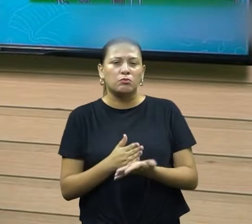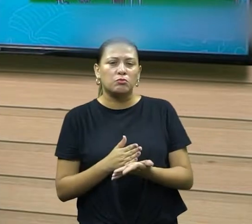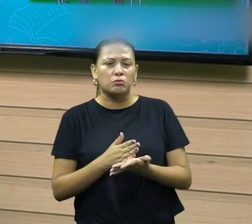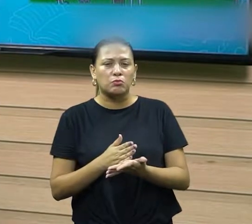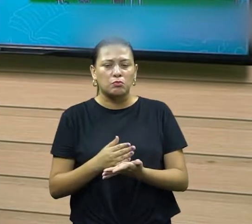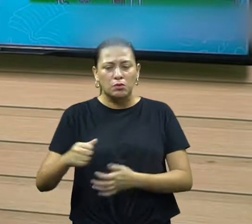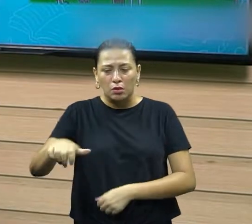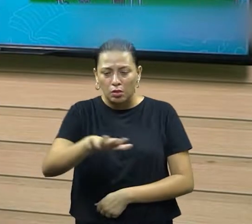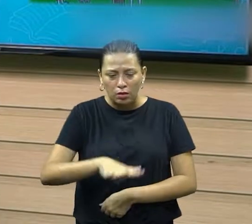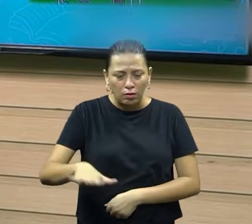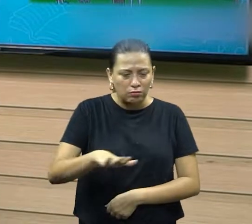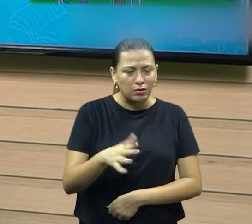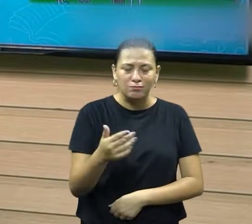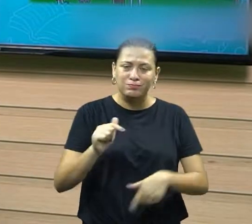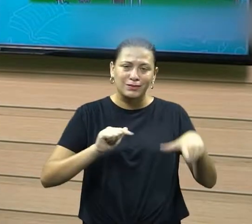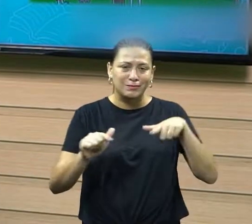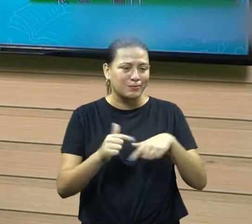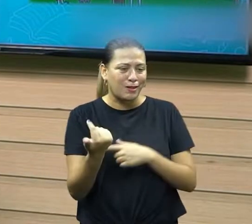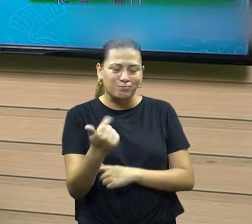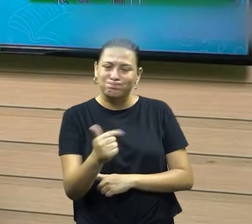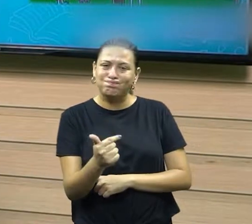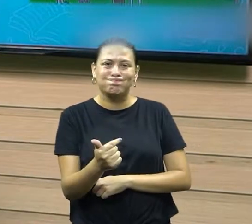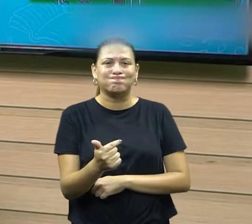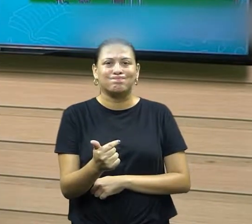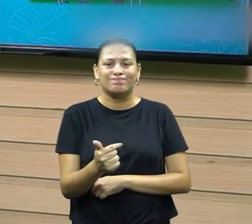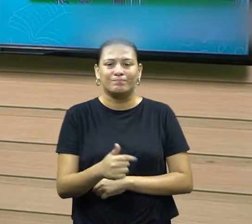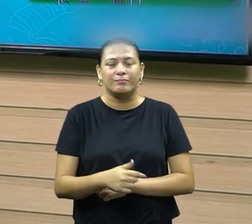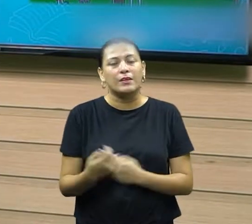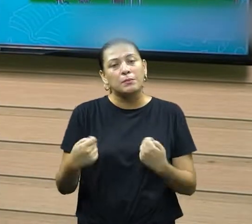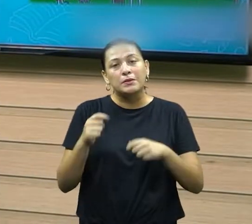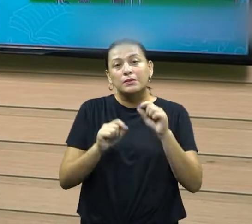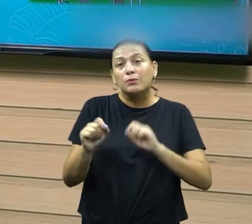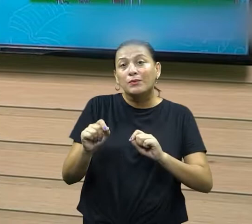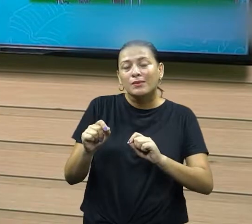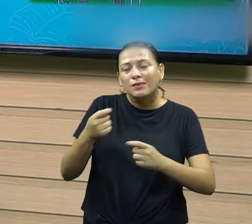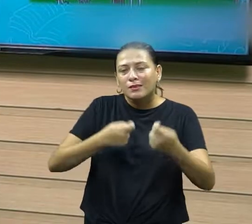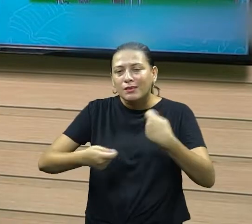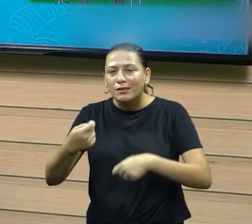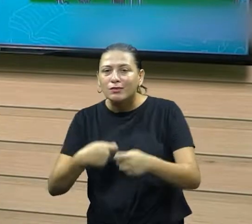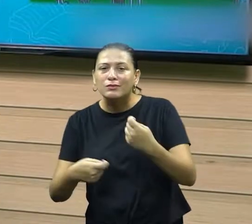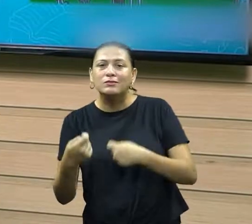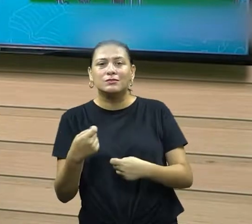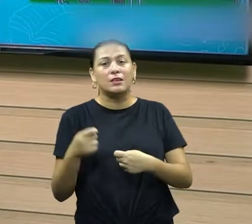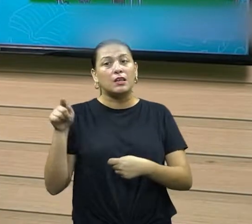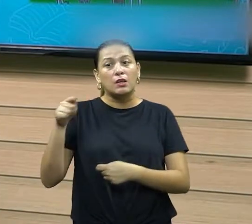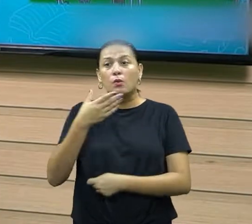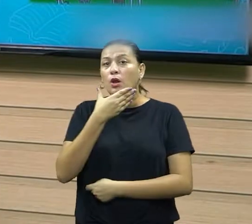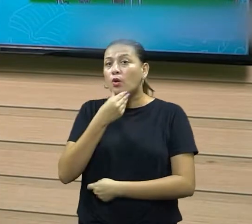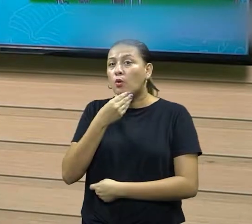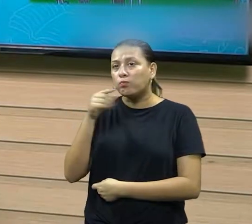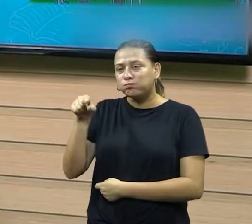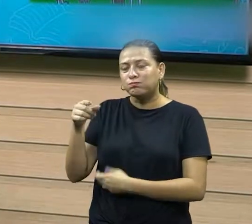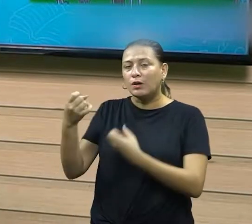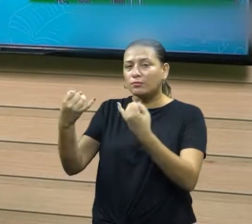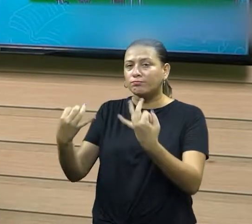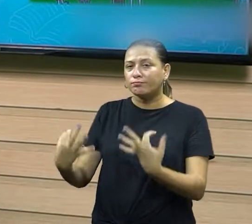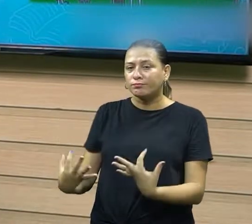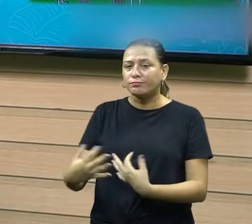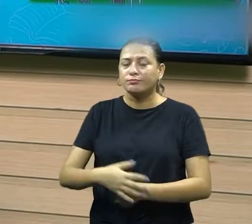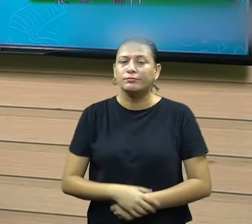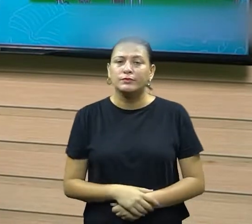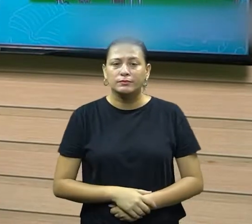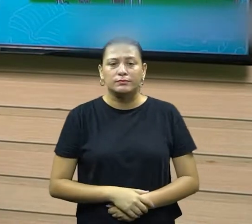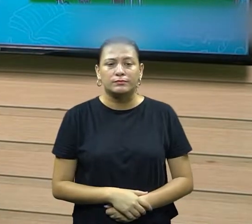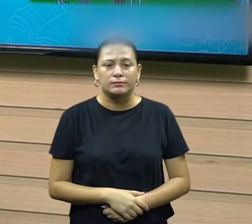para poder trabalhar. Então, acaba negociando sobre isso. E o autor traz, que isso é um dos motivos, né? Que para se ter uma